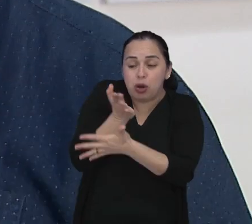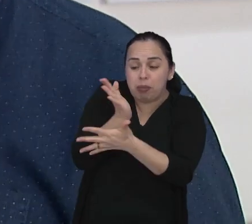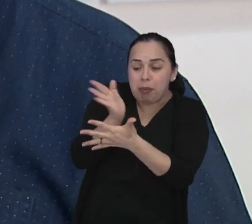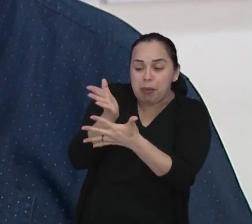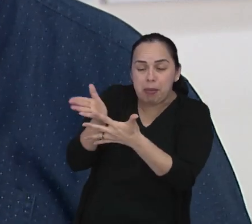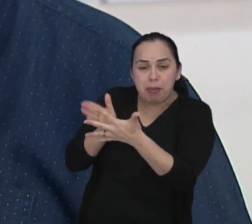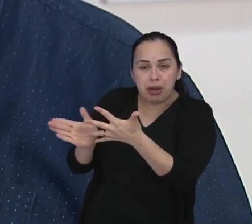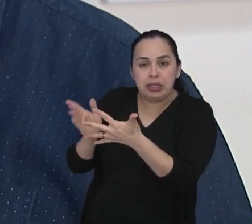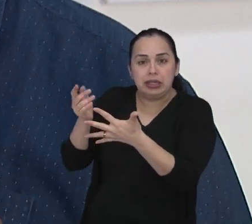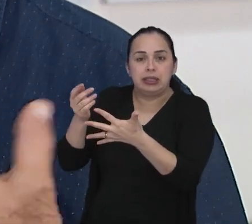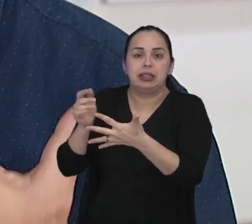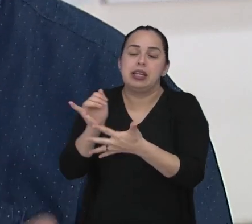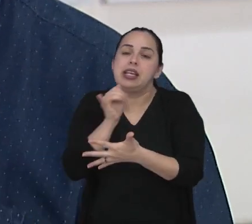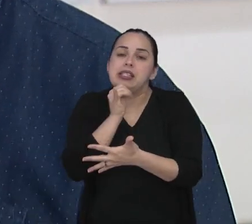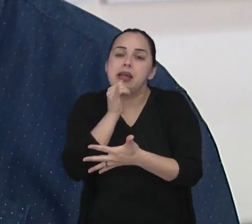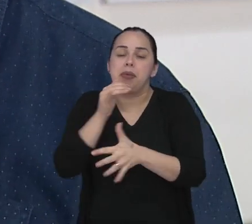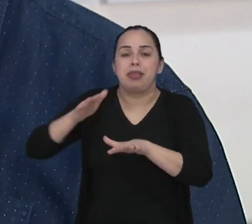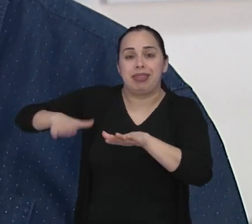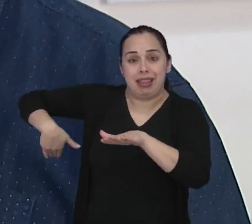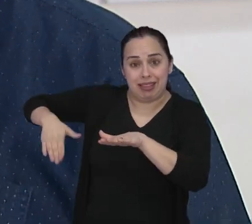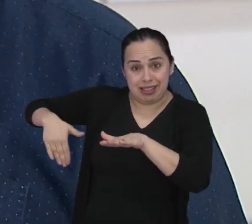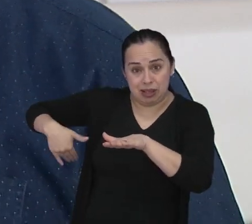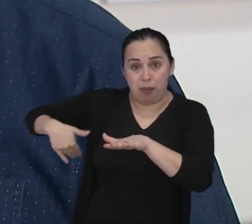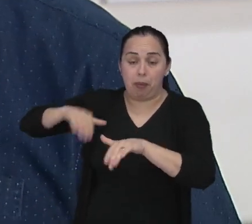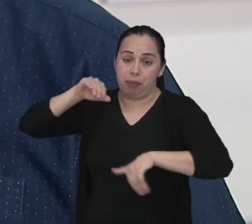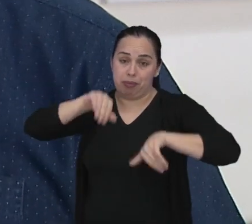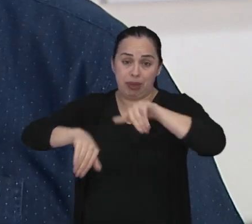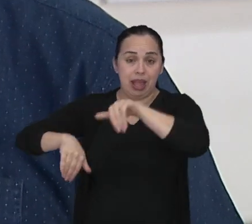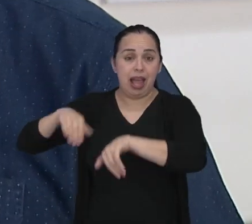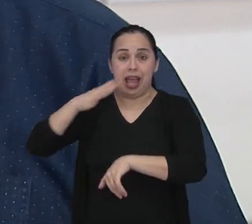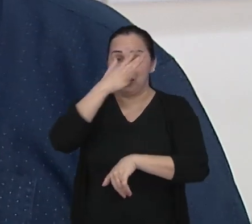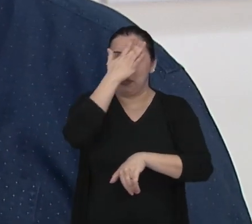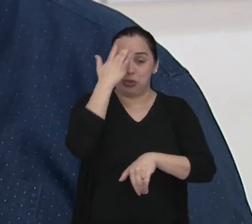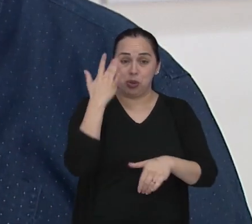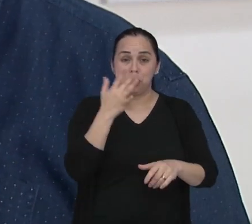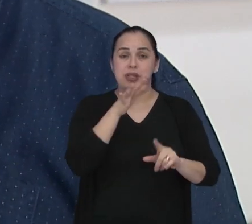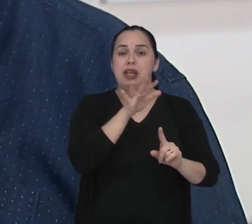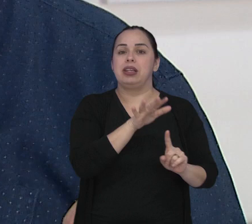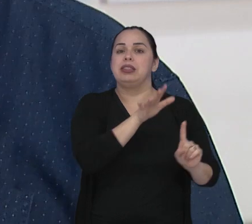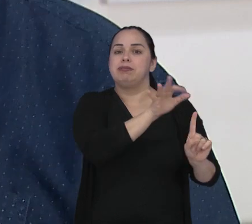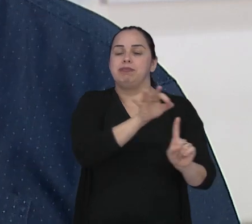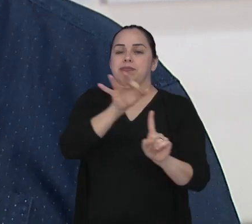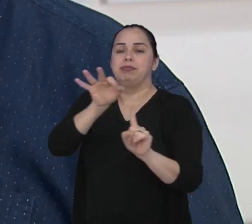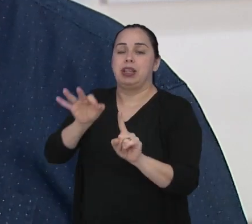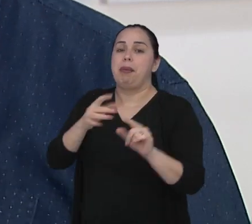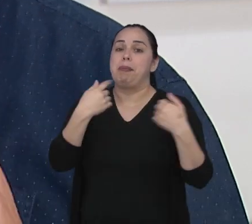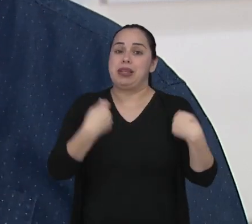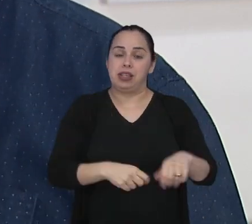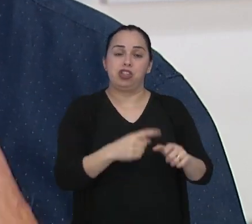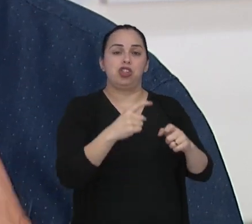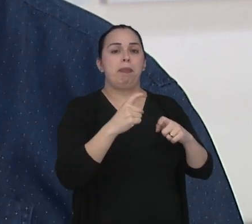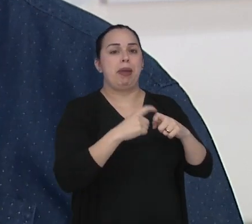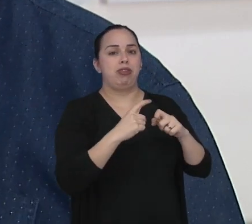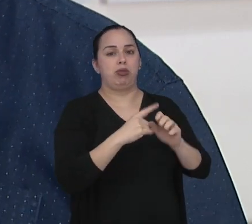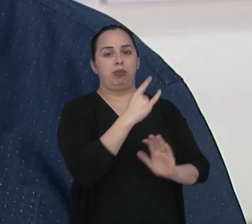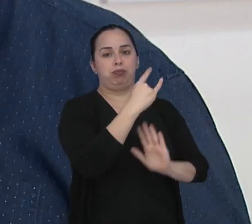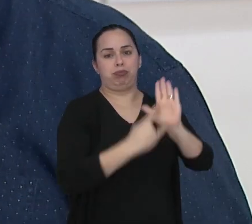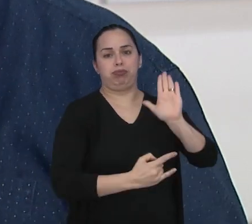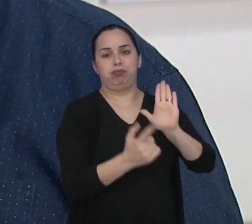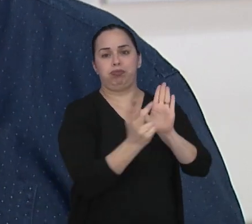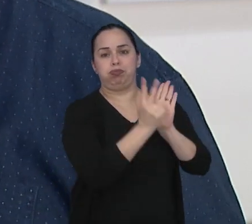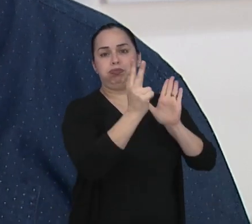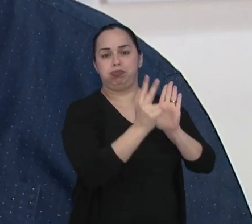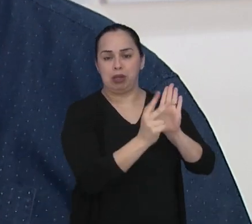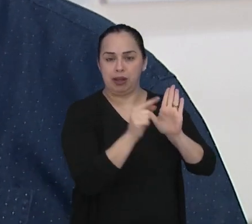algumas modalidades que é a mais necessita, por exemplo, a natação, que as pessoas são direcionadas através de atestado médico,